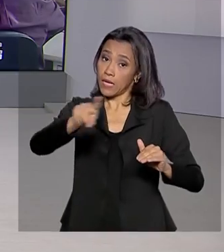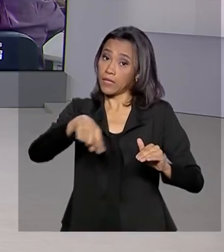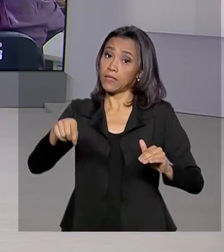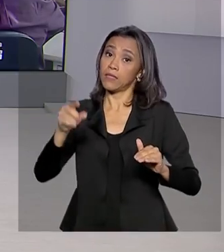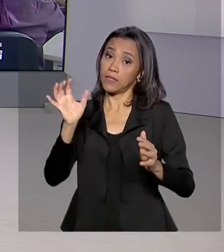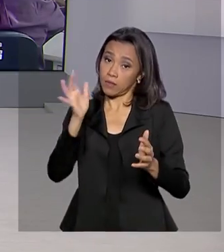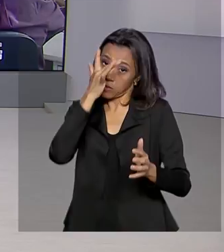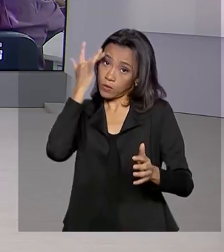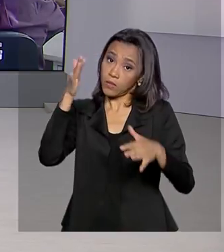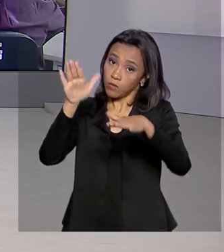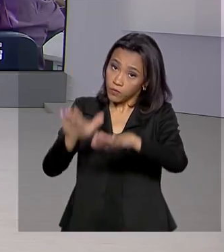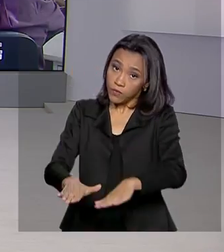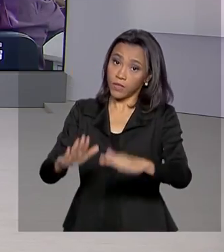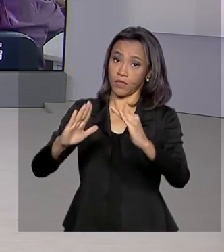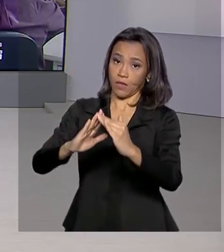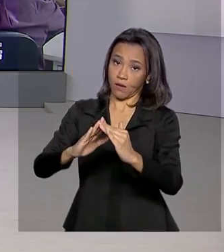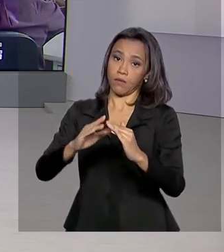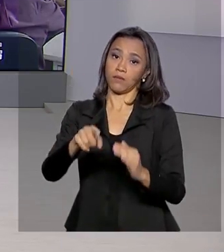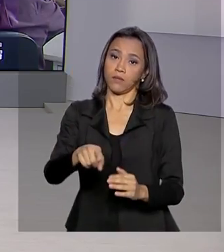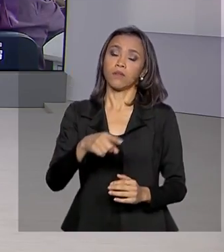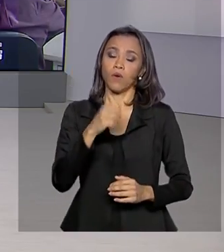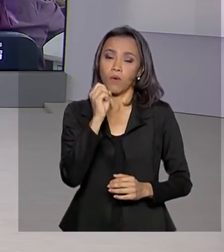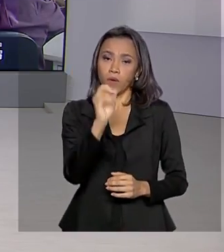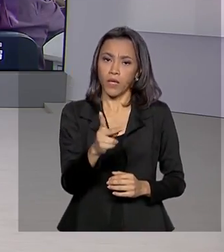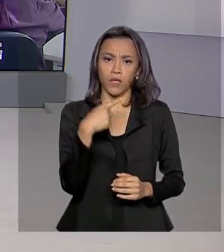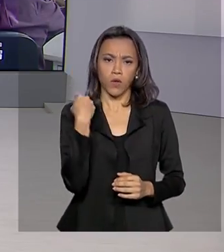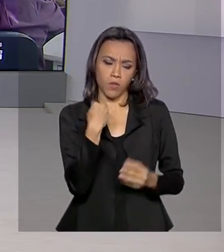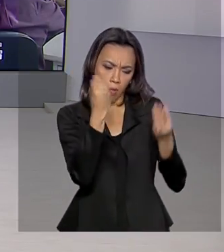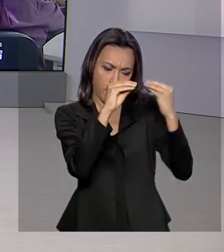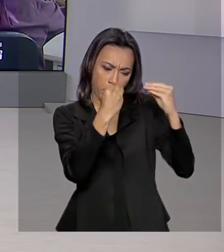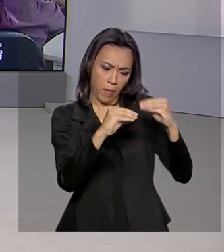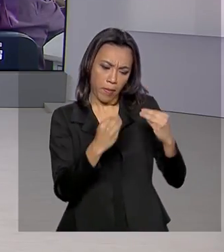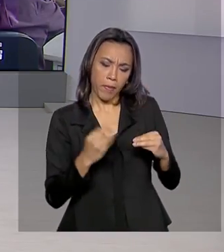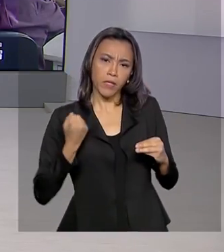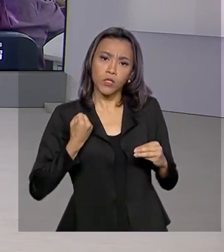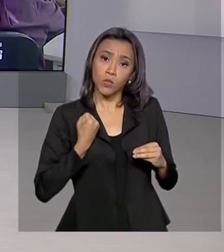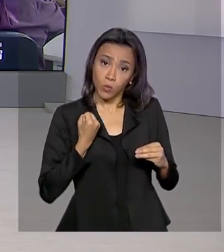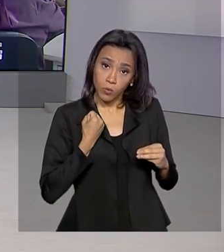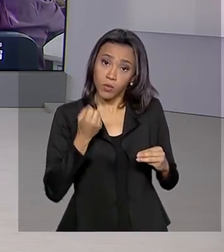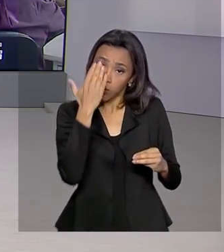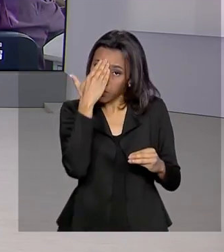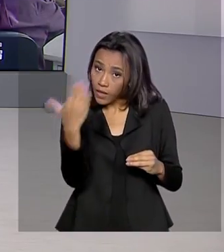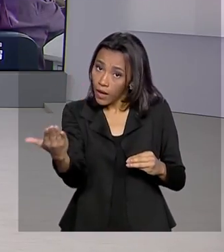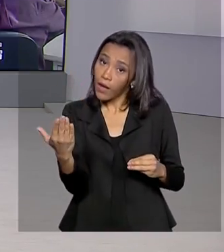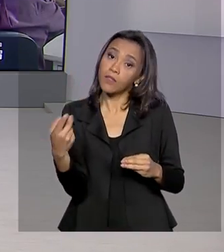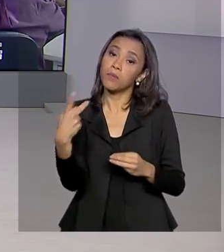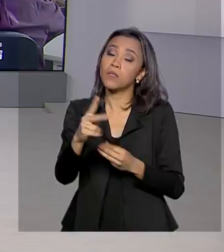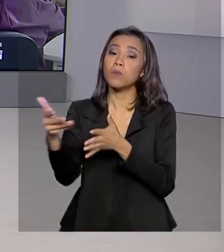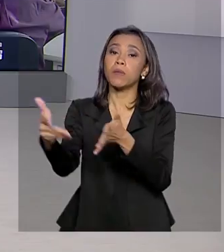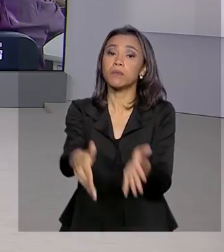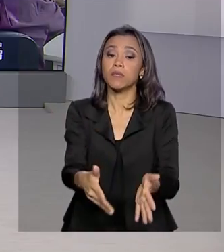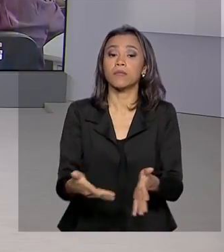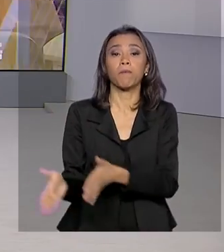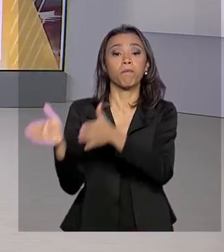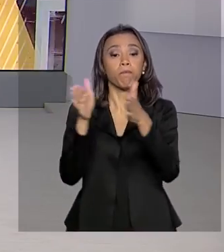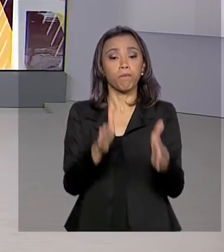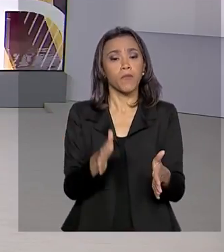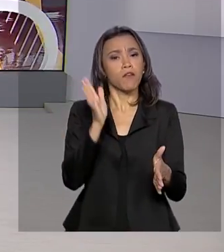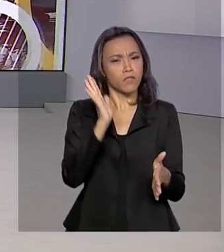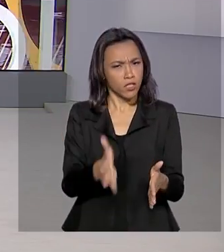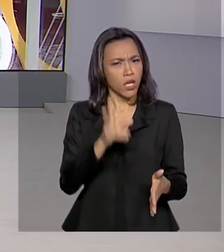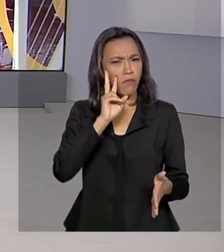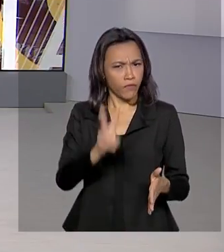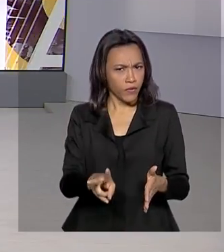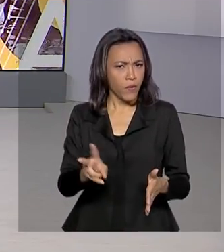certo, Alessandra. A gente vai acompanhando por aqui a atualização do Ministério da Saúde sobre esses números. Obrigada pela sua participação. E olha, como a gente viu,